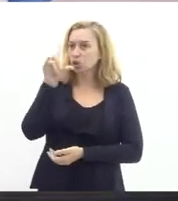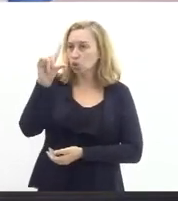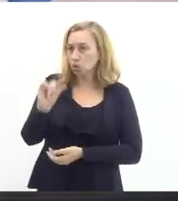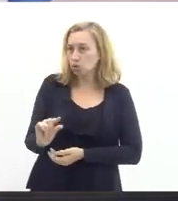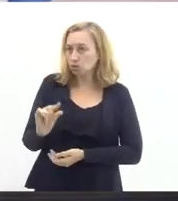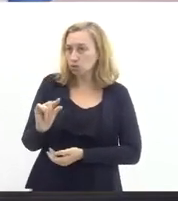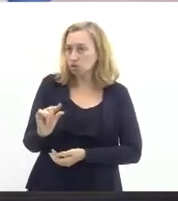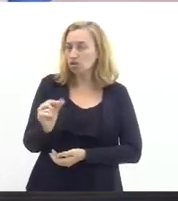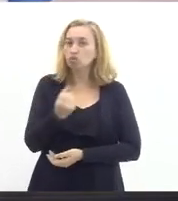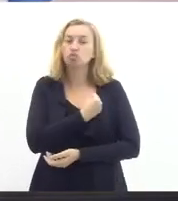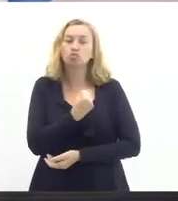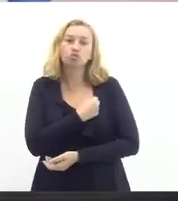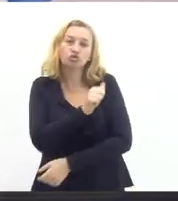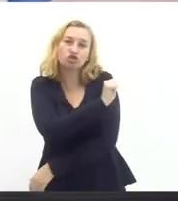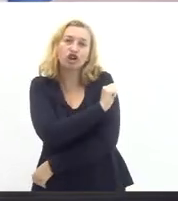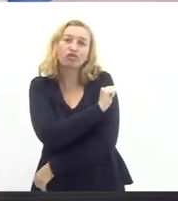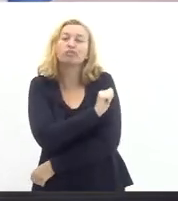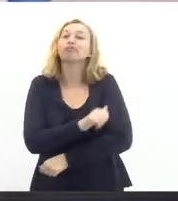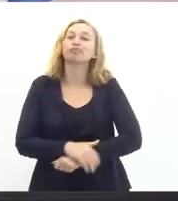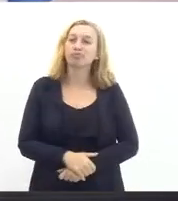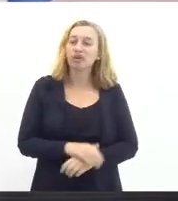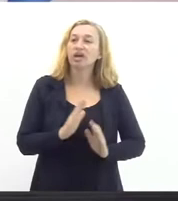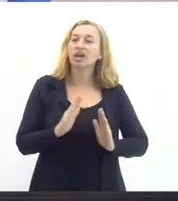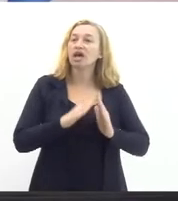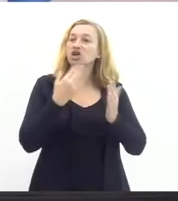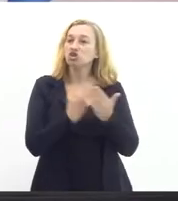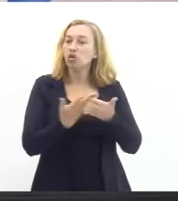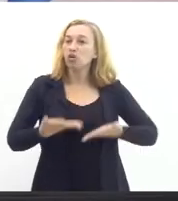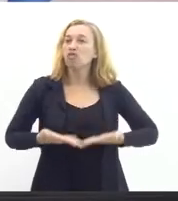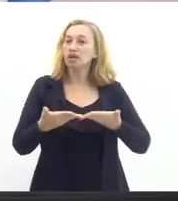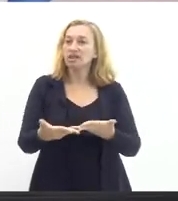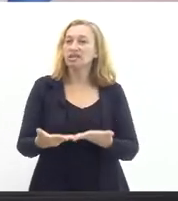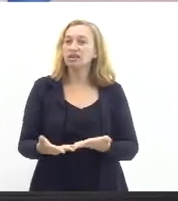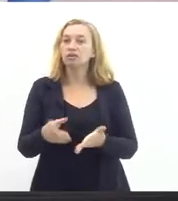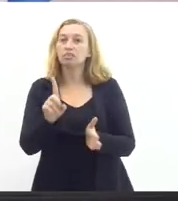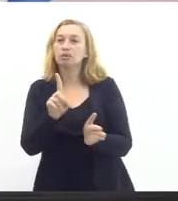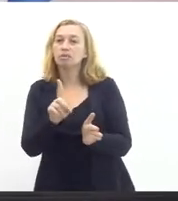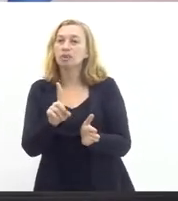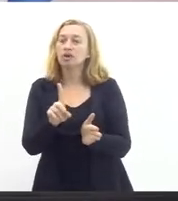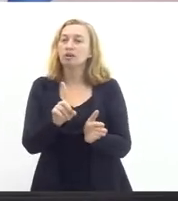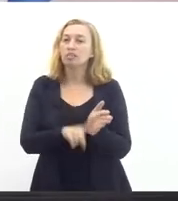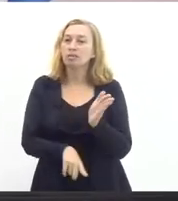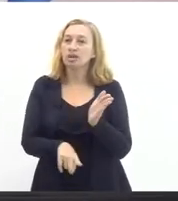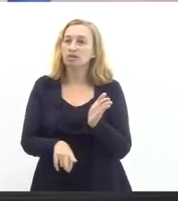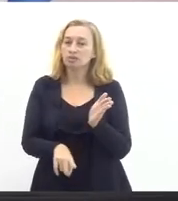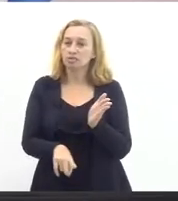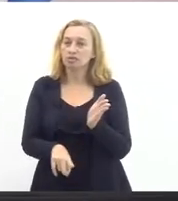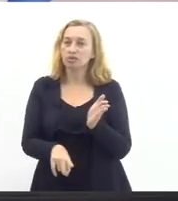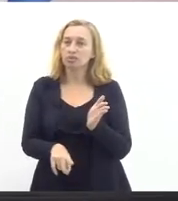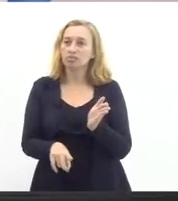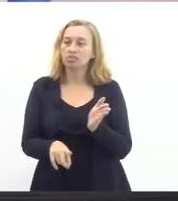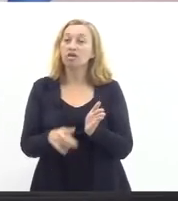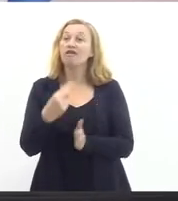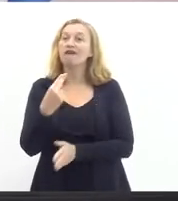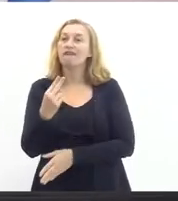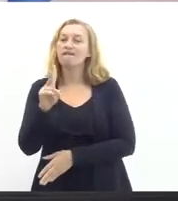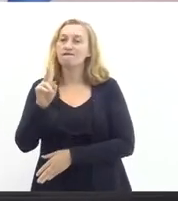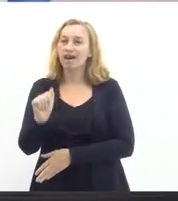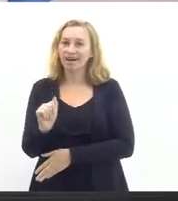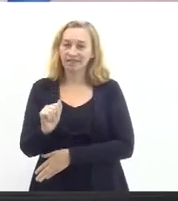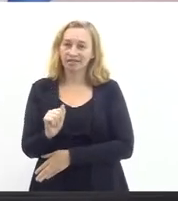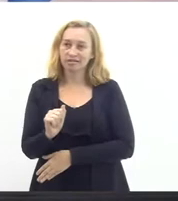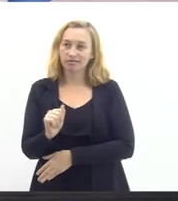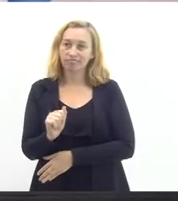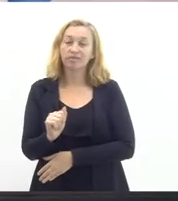drástica no número de alunos. As escolas estão oferecendo menos vagas, porque tem menos professores, porque estão, com isso, abrindo menos